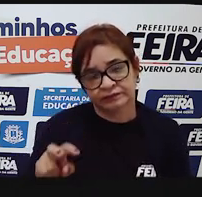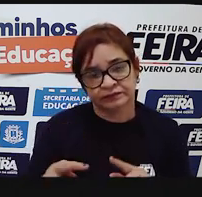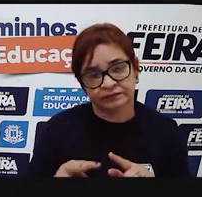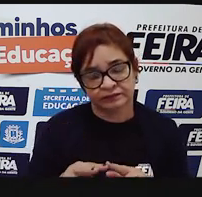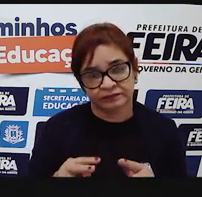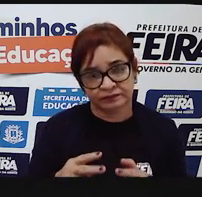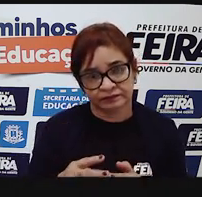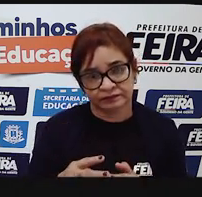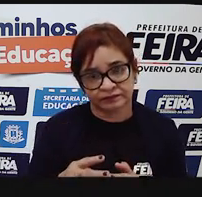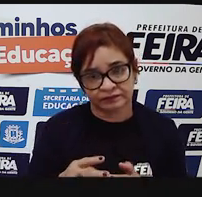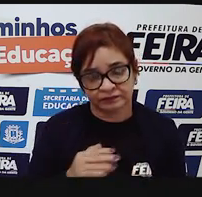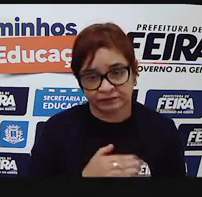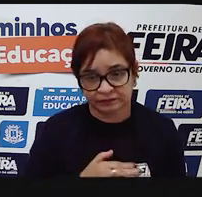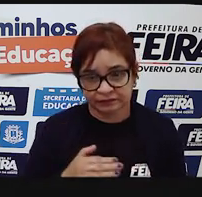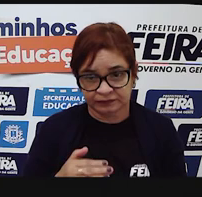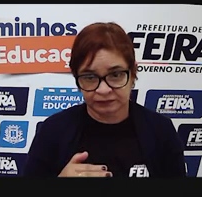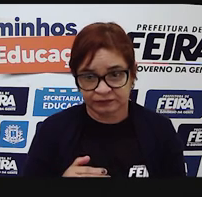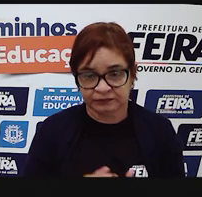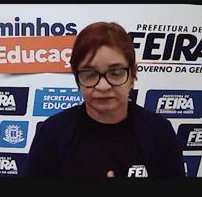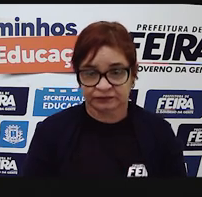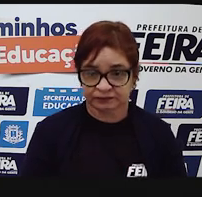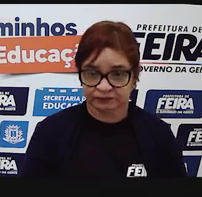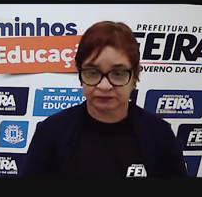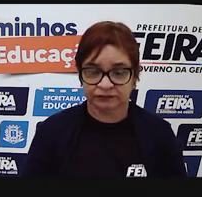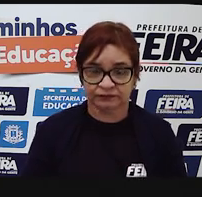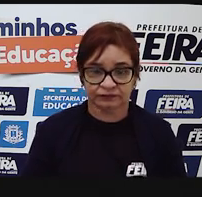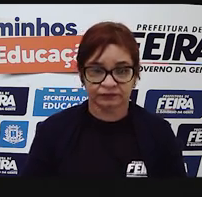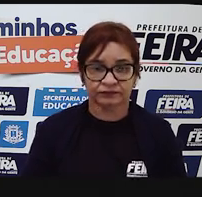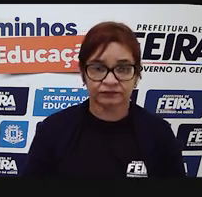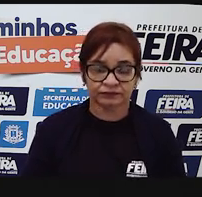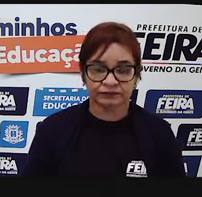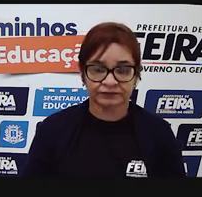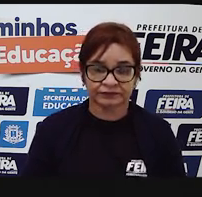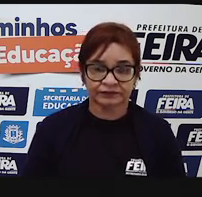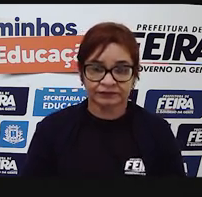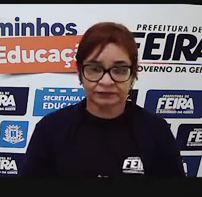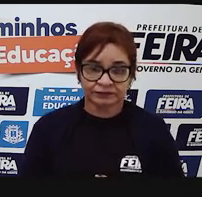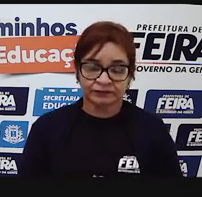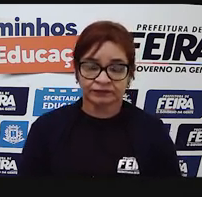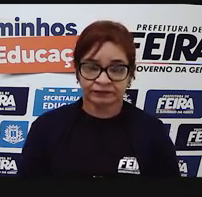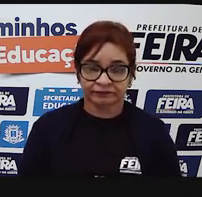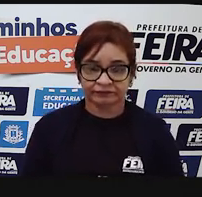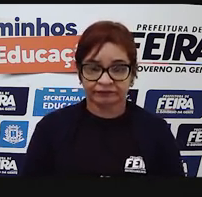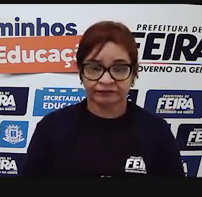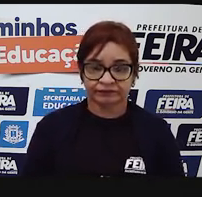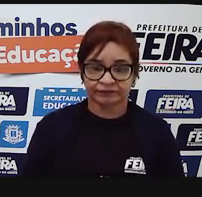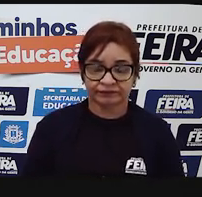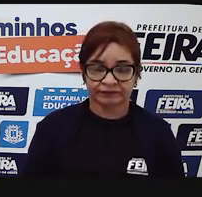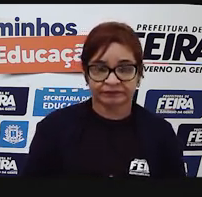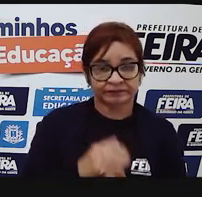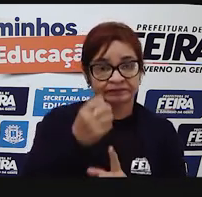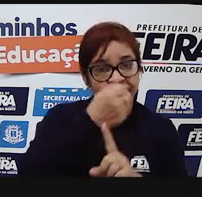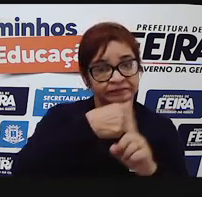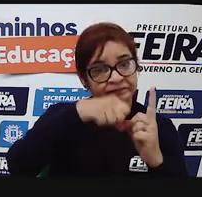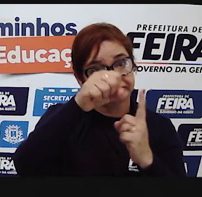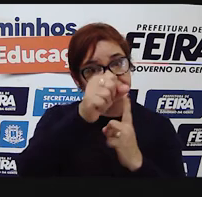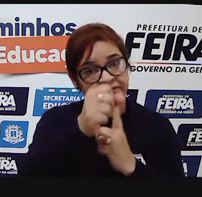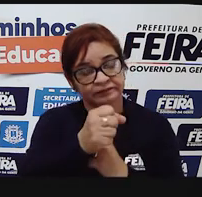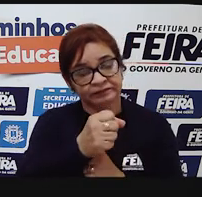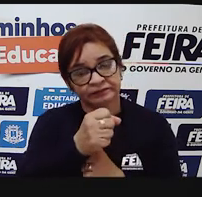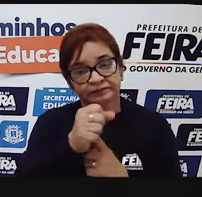fontes de origem do meio. Ele tem uma fonte de origem, que tem origem na natureza social.